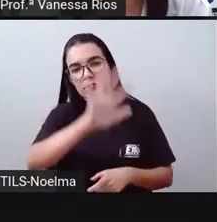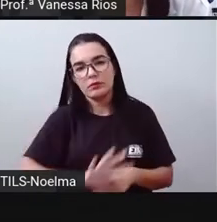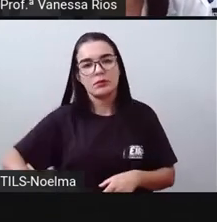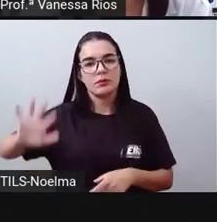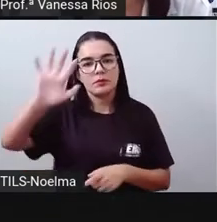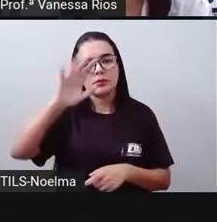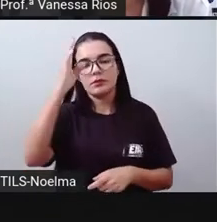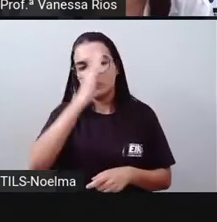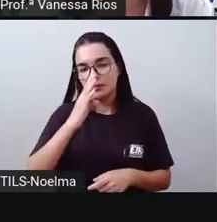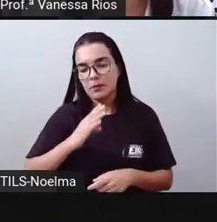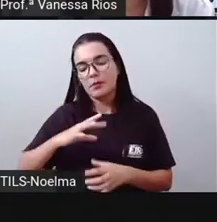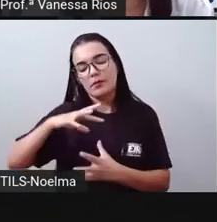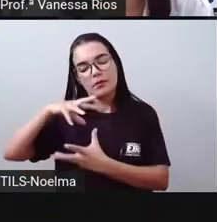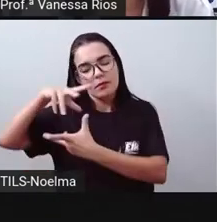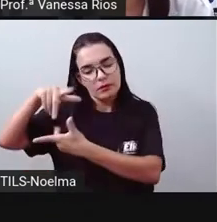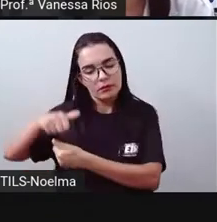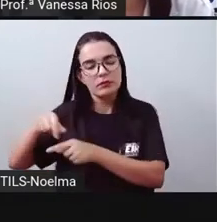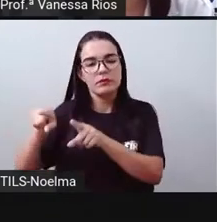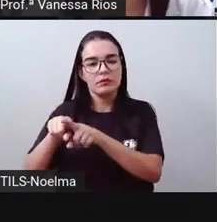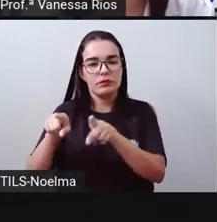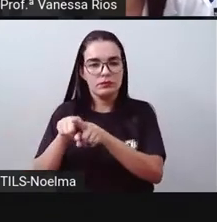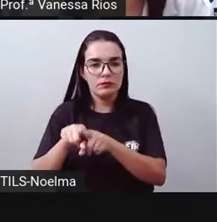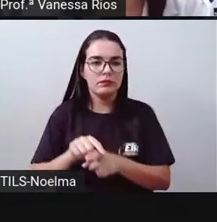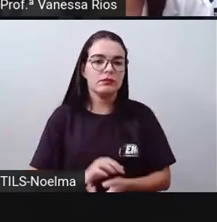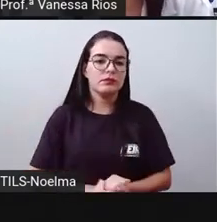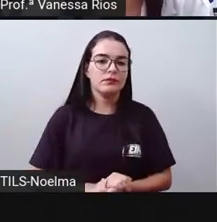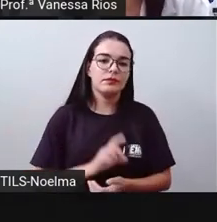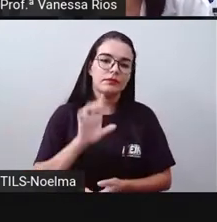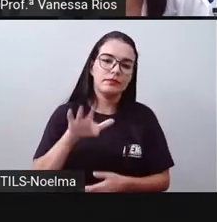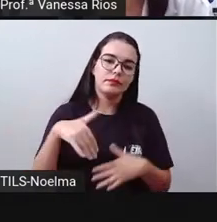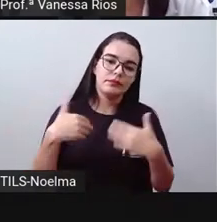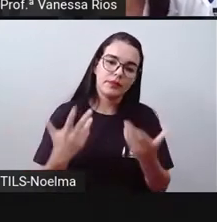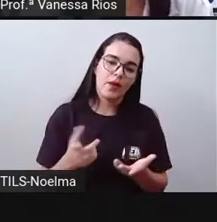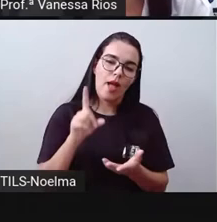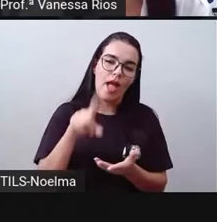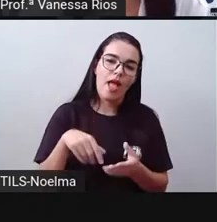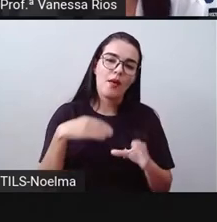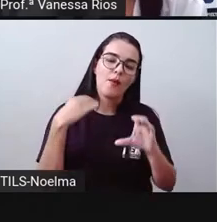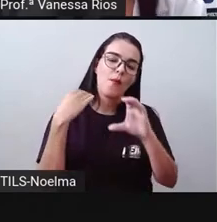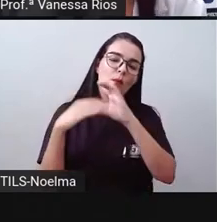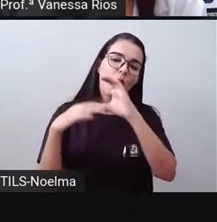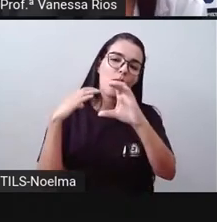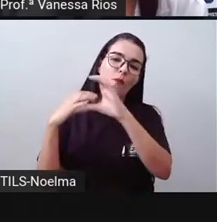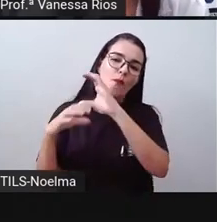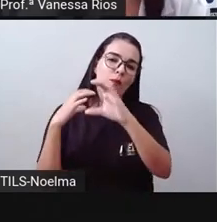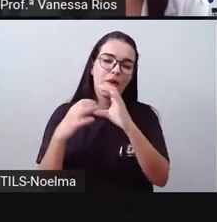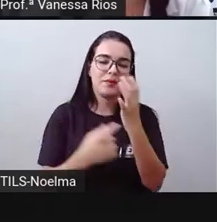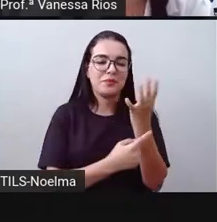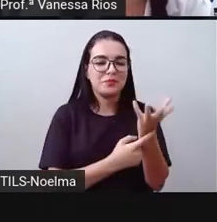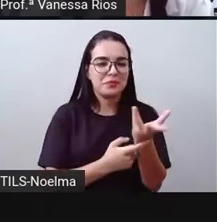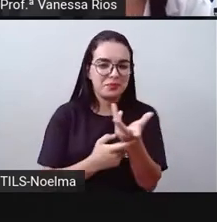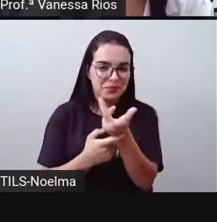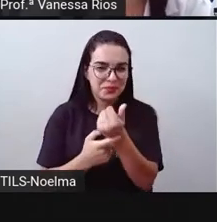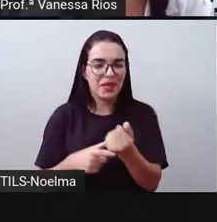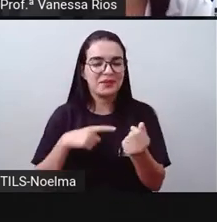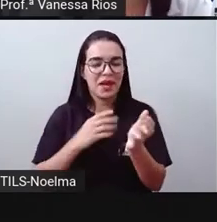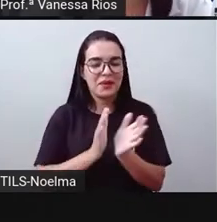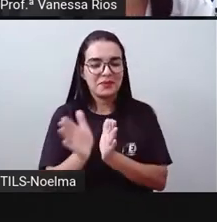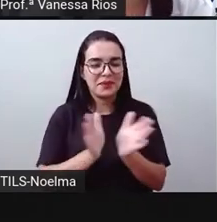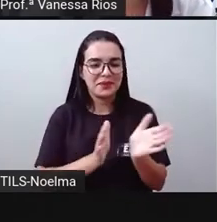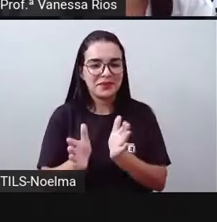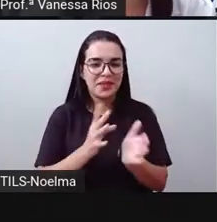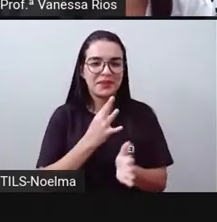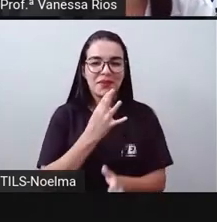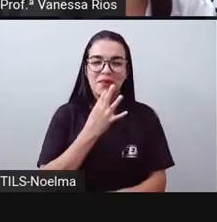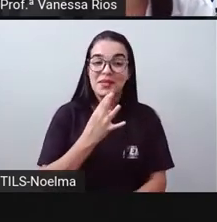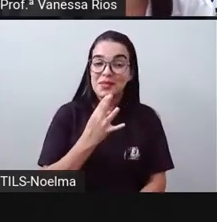Brasil e por todo o mundo. E aí a arte se torna um veículo muito importante para que o acesso e o